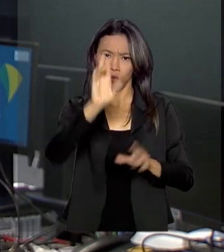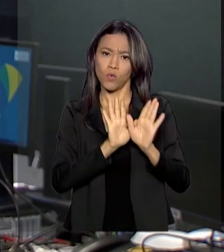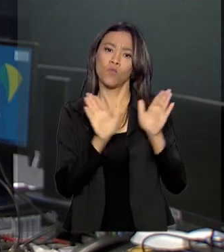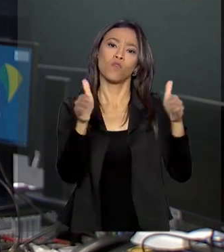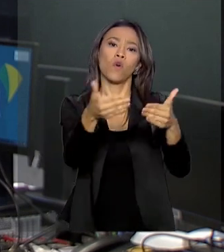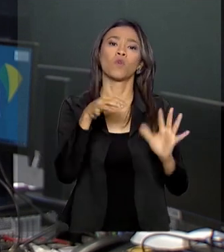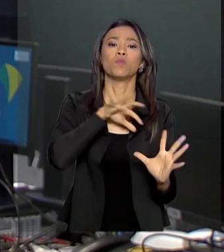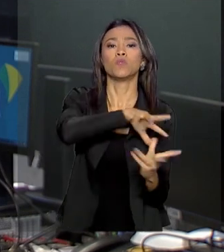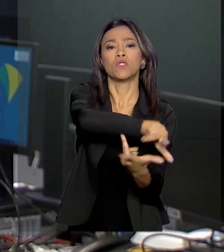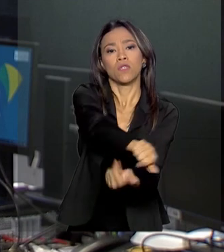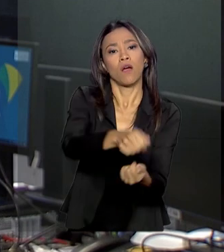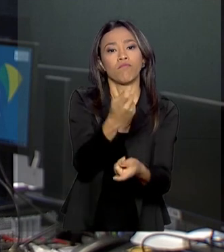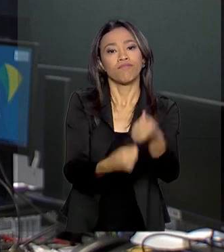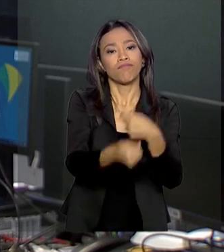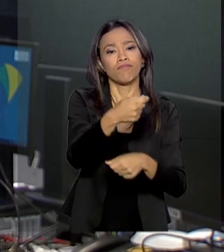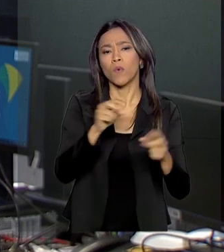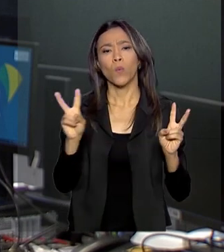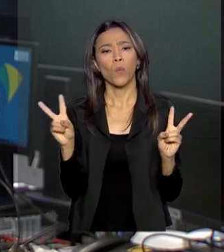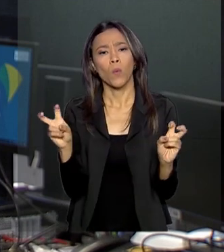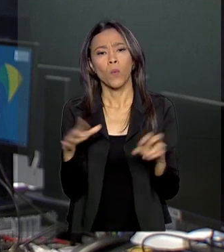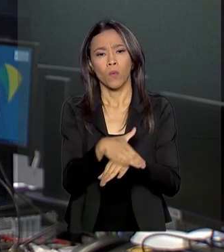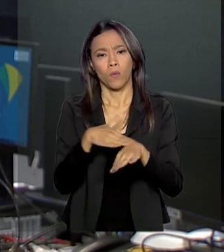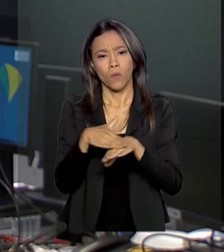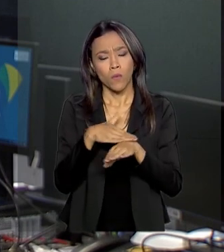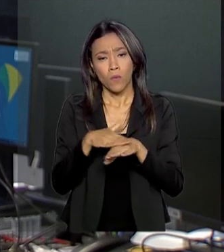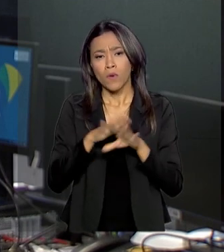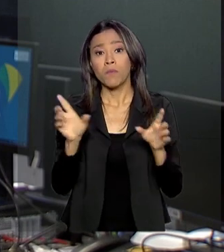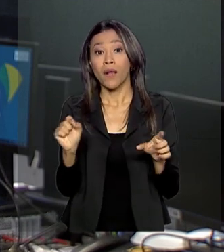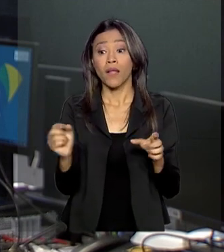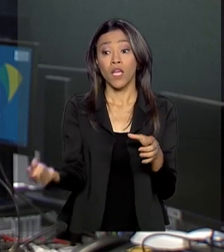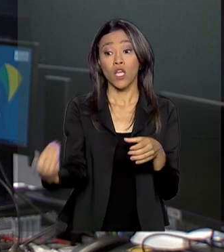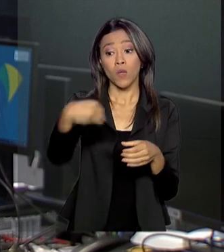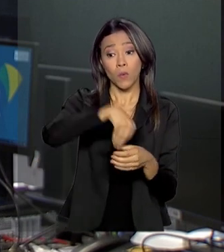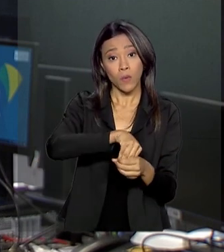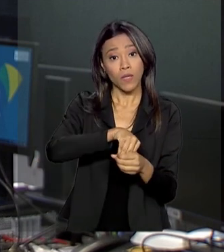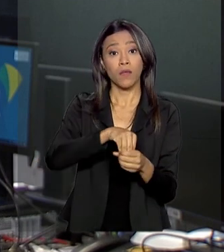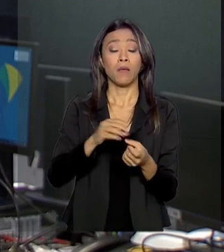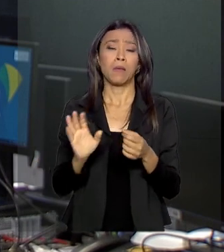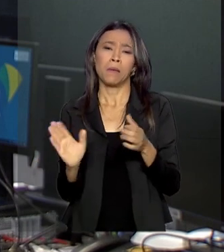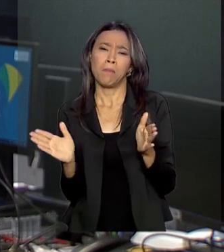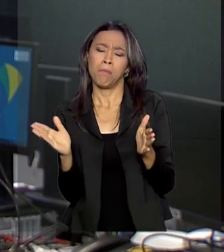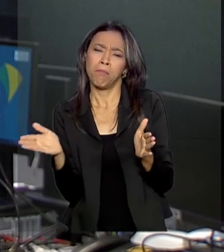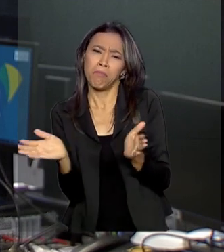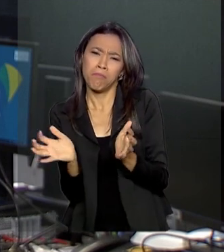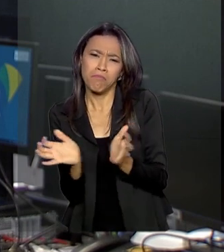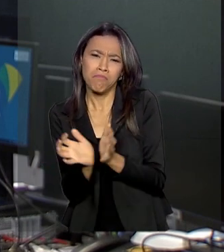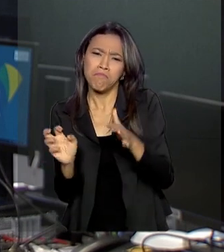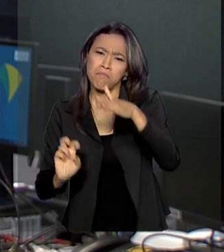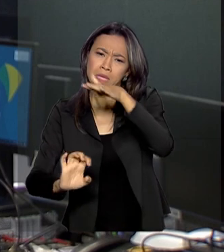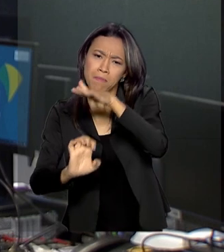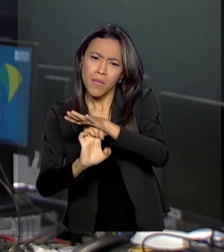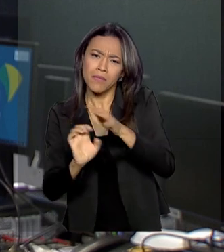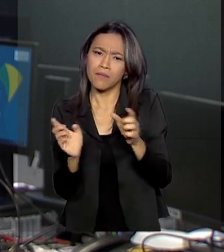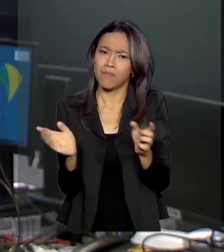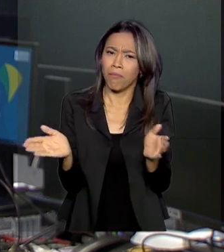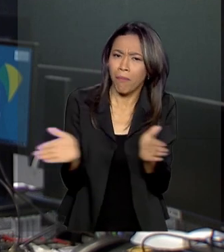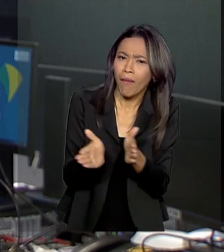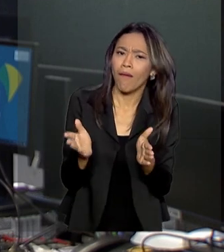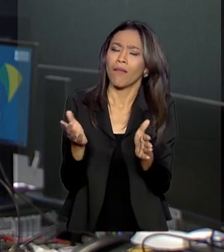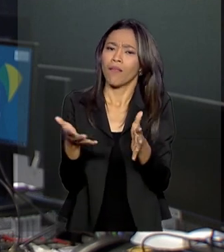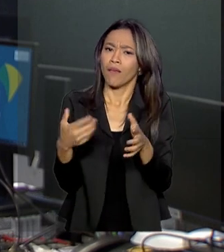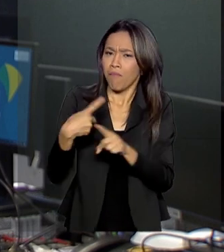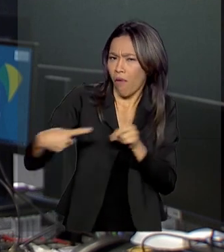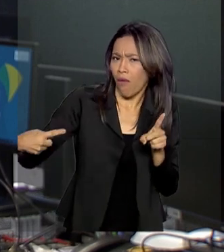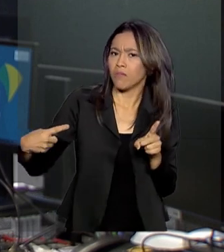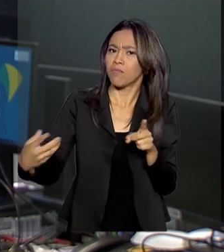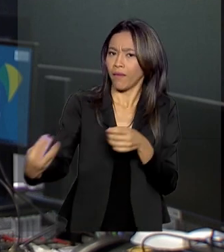Murat Somens, para tratar de iniciativas para inserir pequenas e médias empresas na chamada Quarta Revolução Industrial. A nova